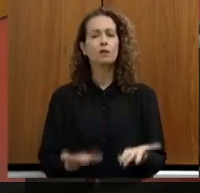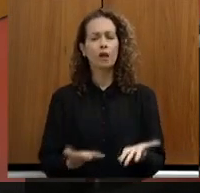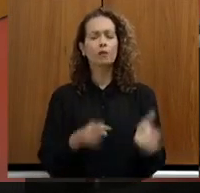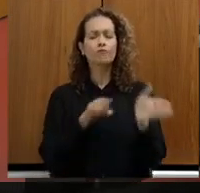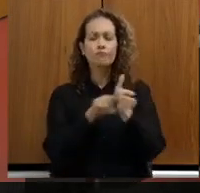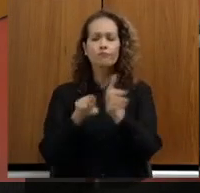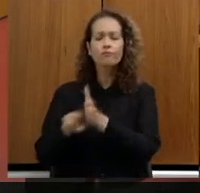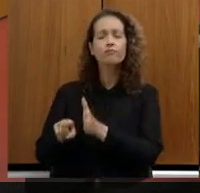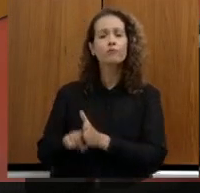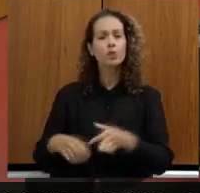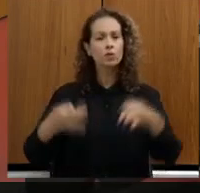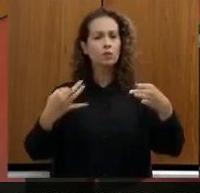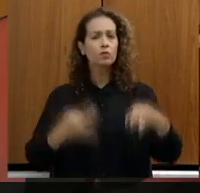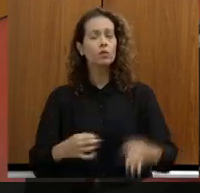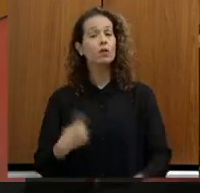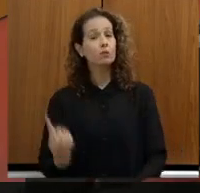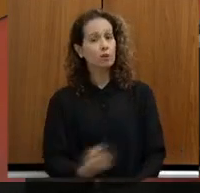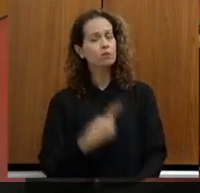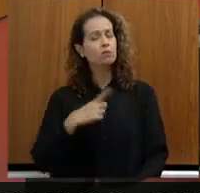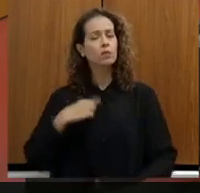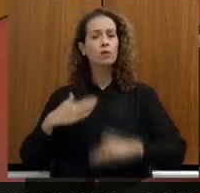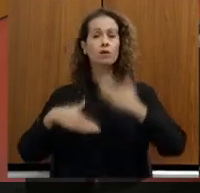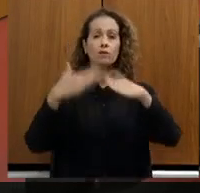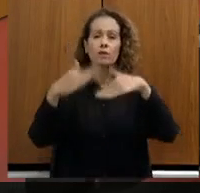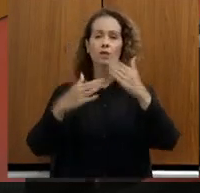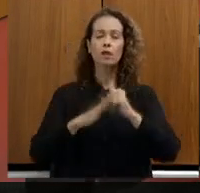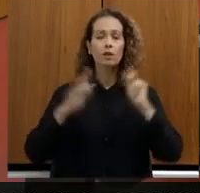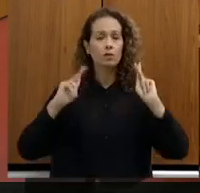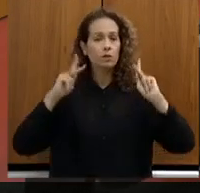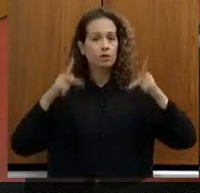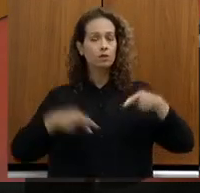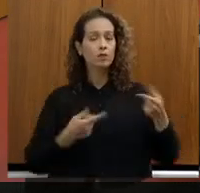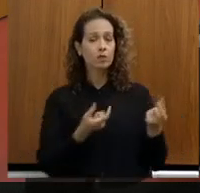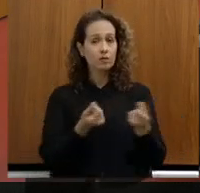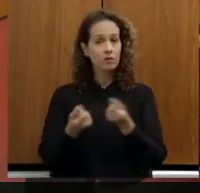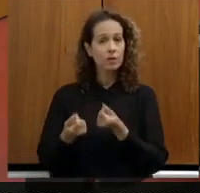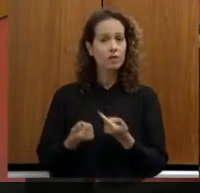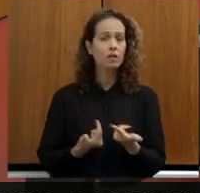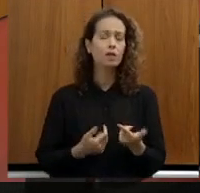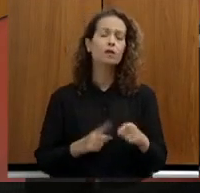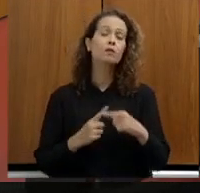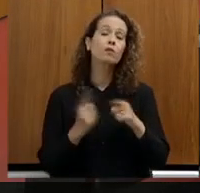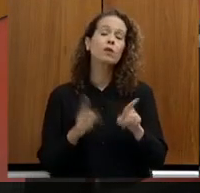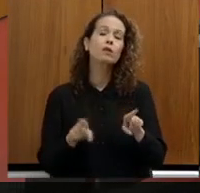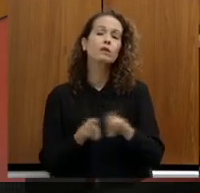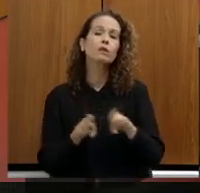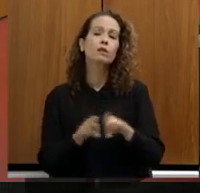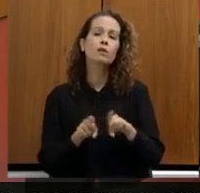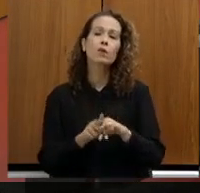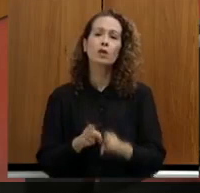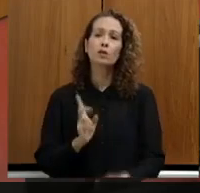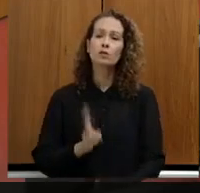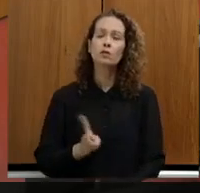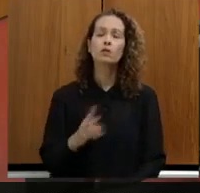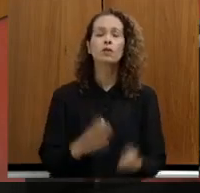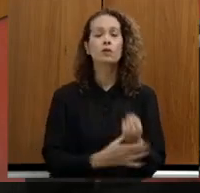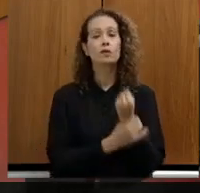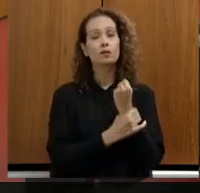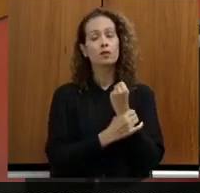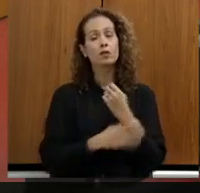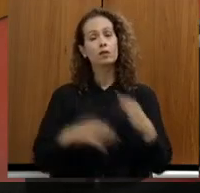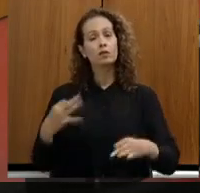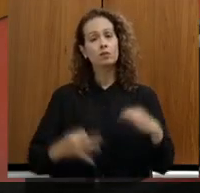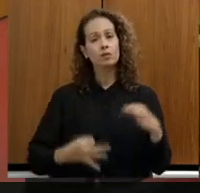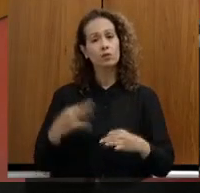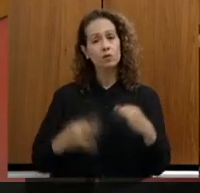vários avanços, não só em relação ao reconhecimento financeiro, mas a preservação, a segurança jurídica